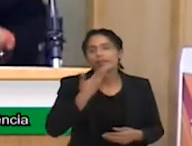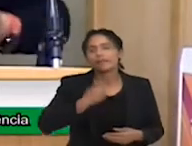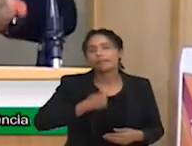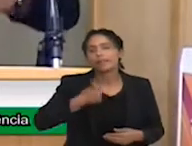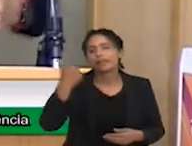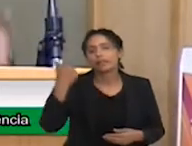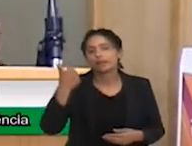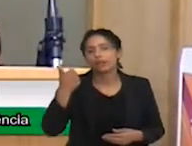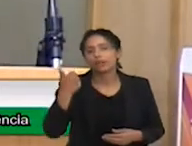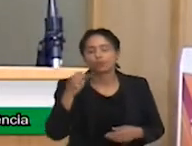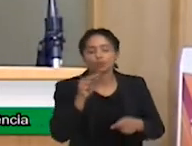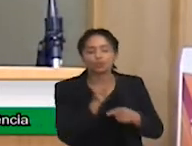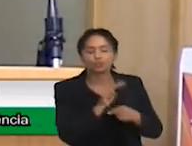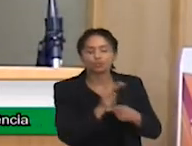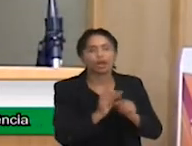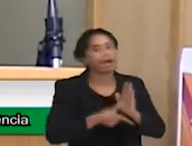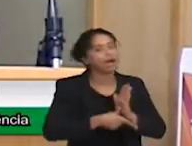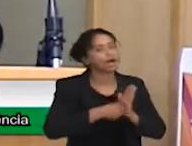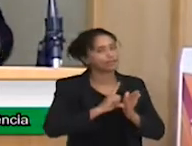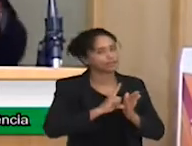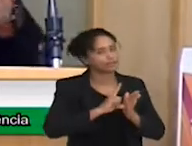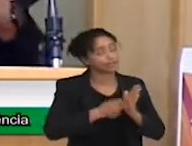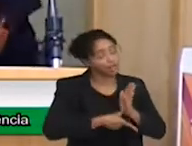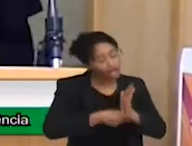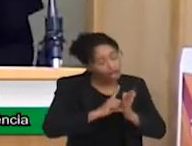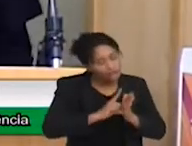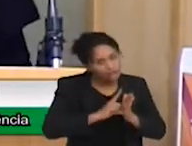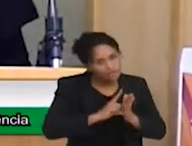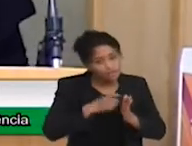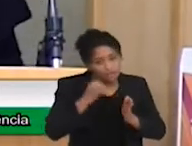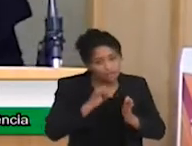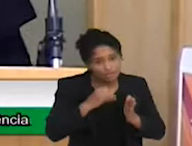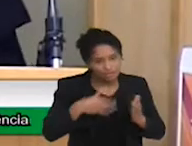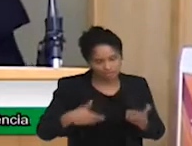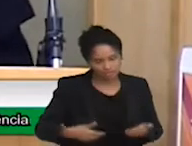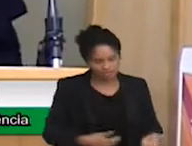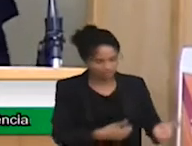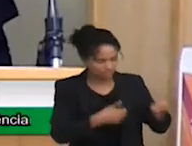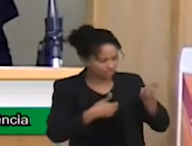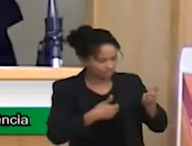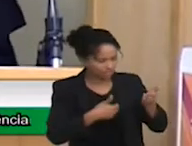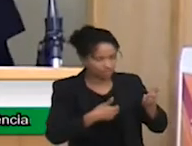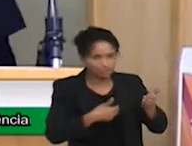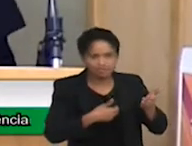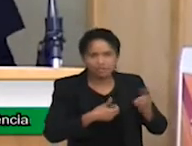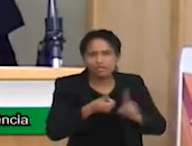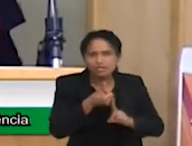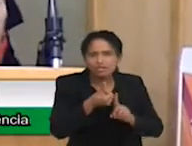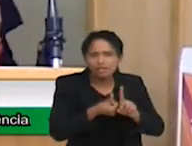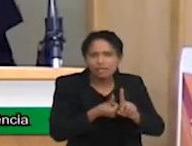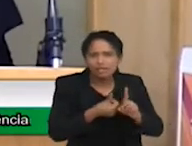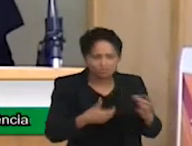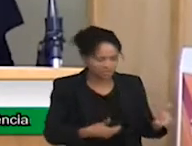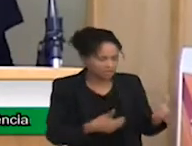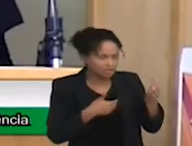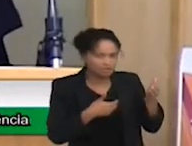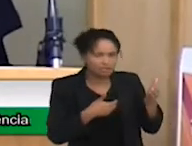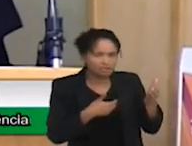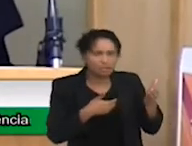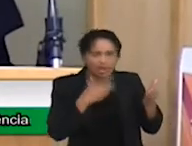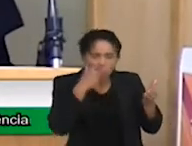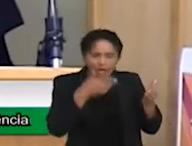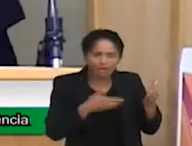alguma coisa que ainda não existe. Então, assim, se eu estou com seis meses, o bebê está com seis meses, ele não está sustentando a cabecinha e